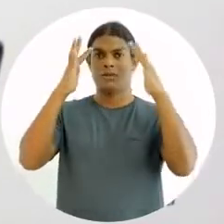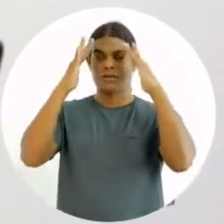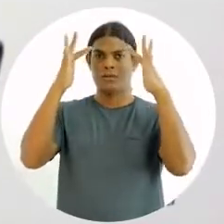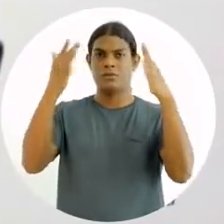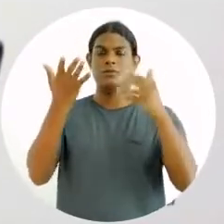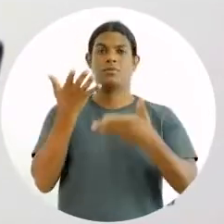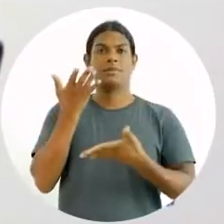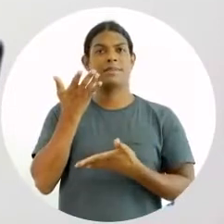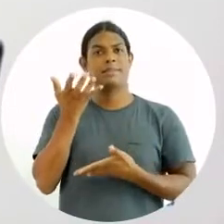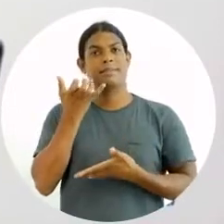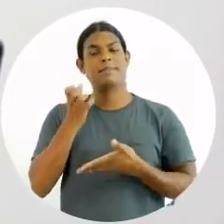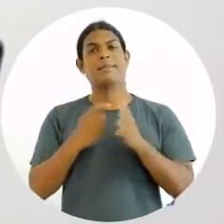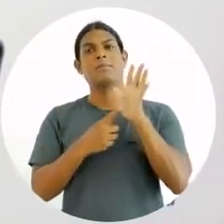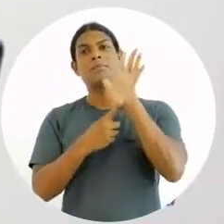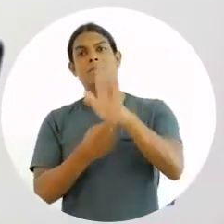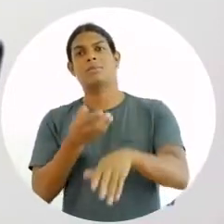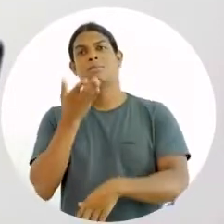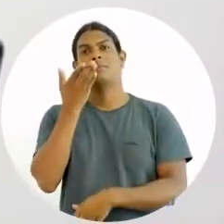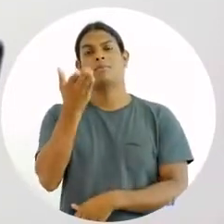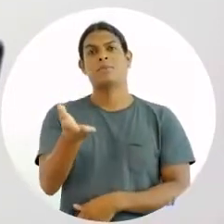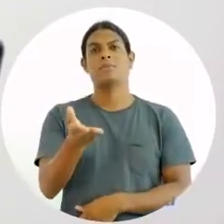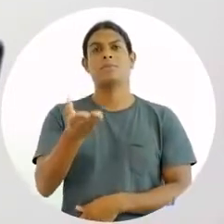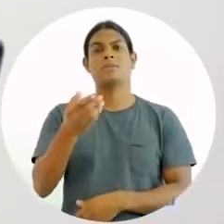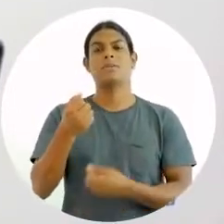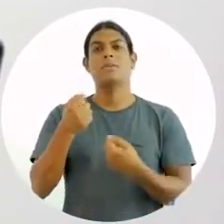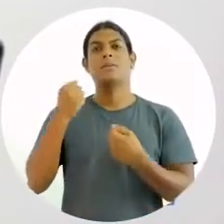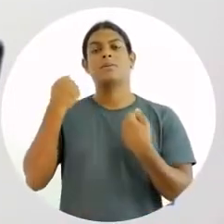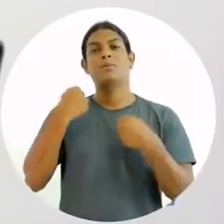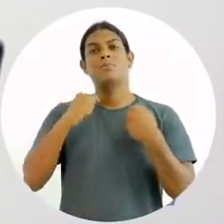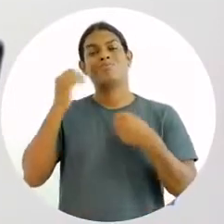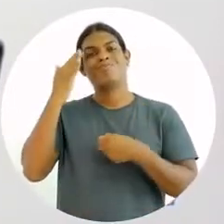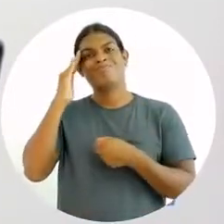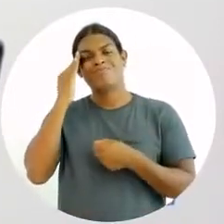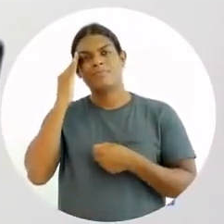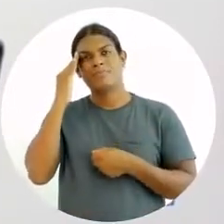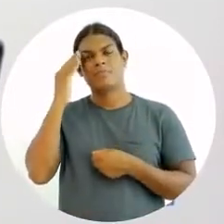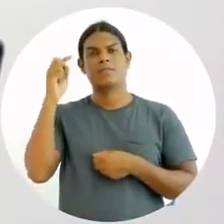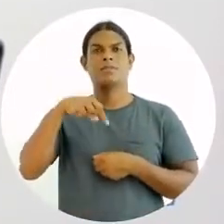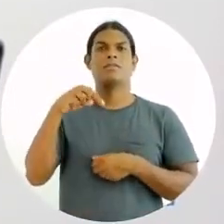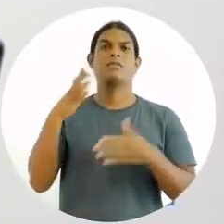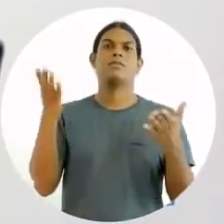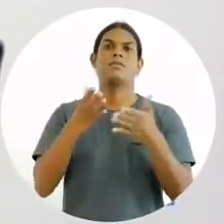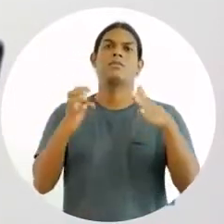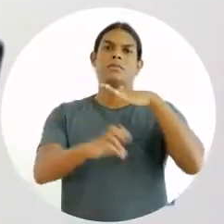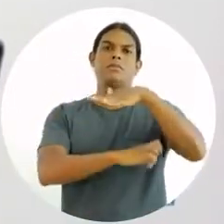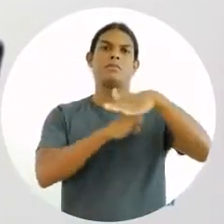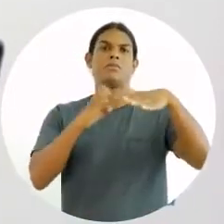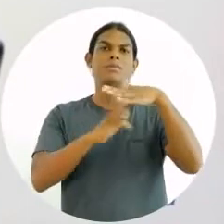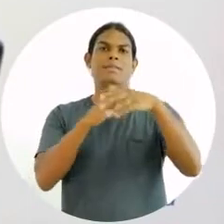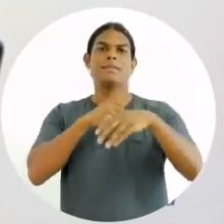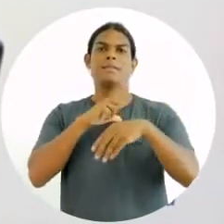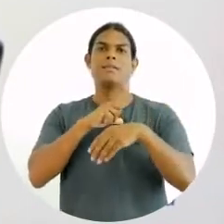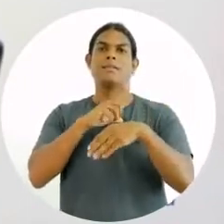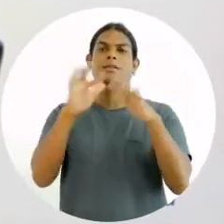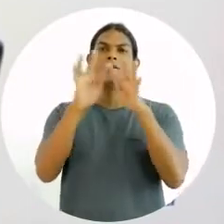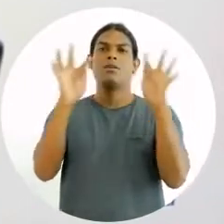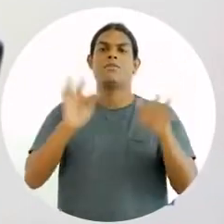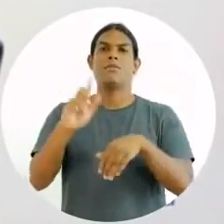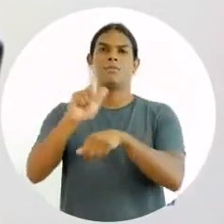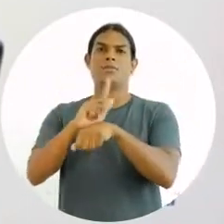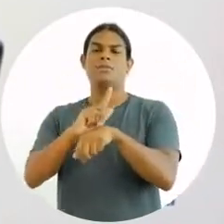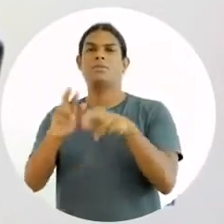teorias que eu gostaria de apresentar para vocês, para que vocês pudessem entender que as empresas hoje, elas possuem gestões diferentes.